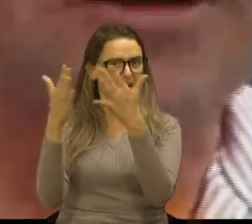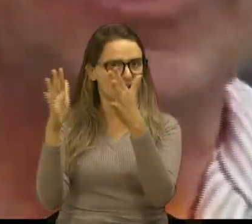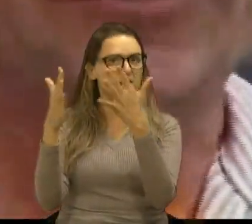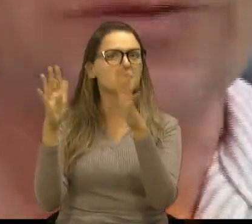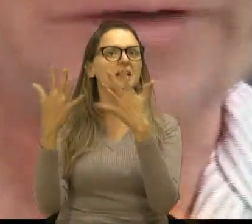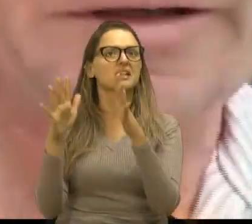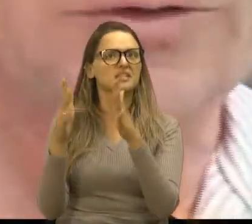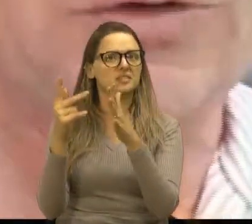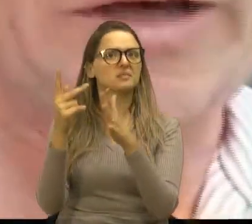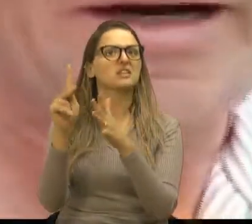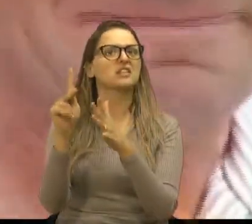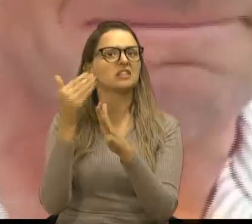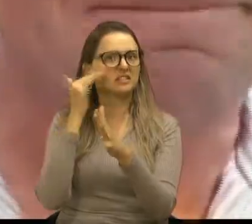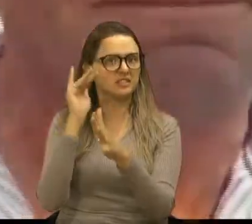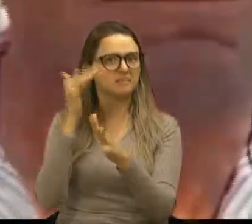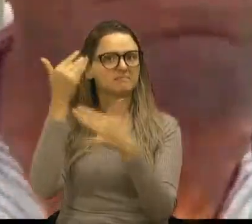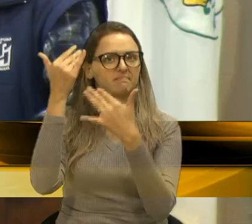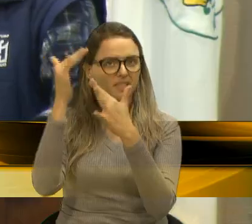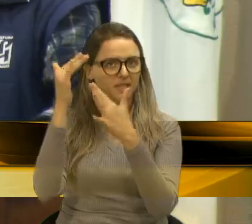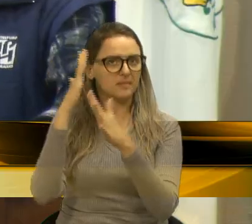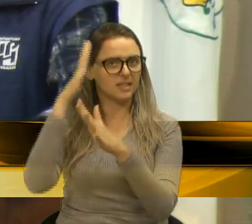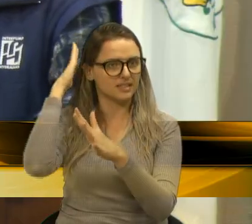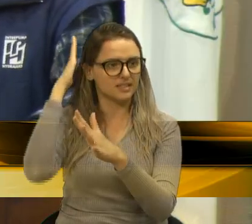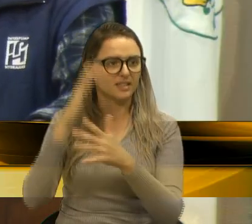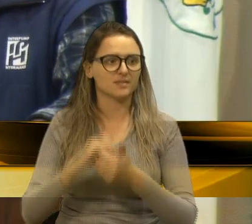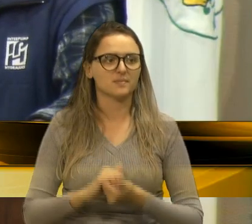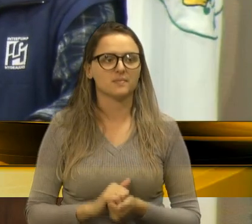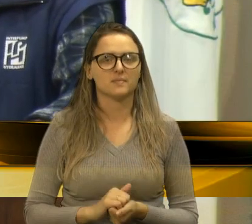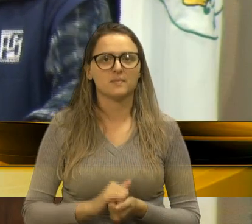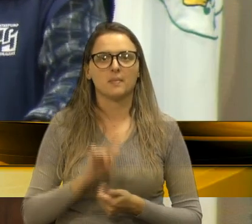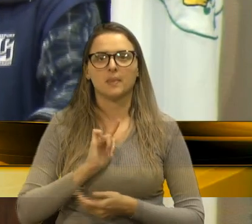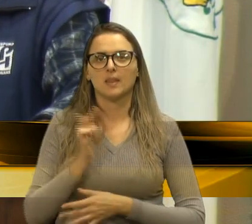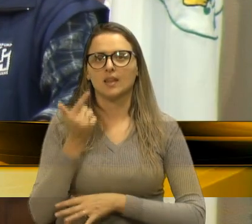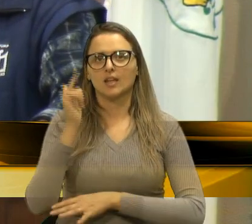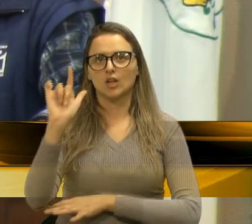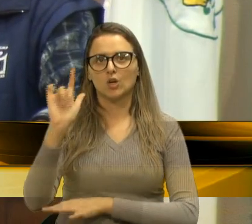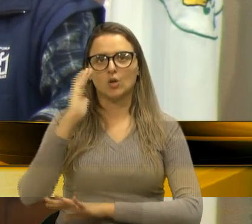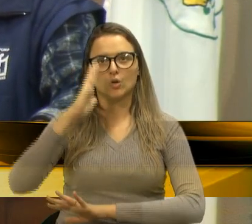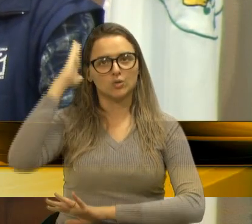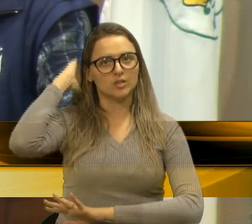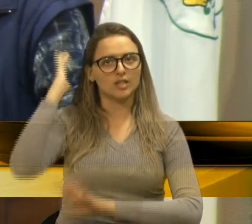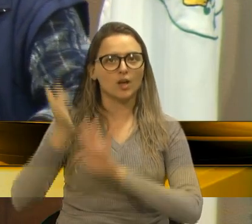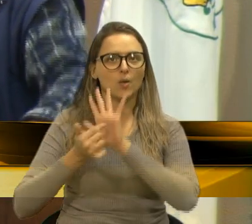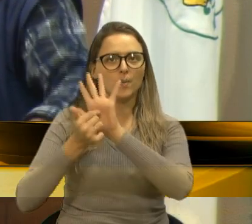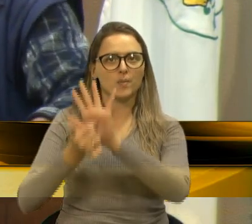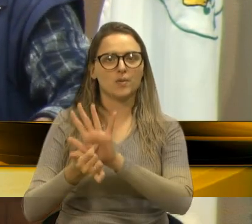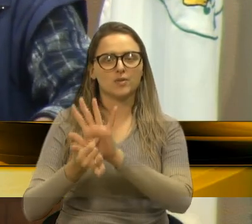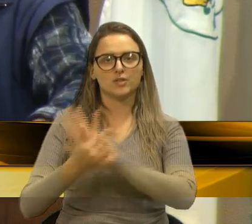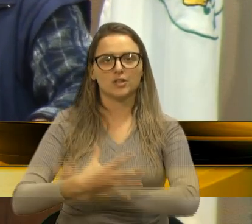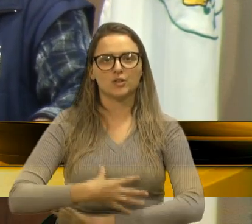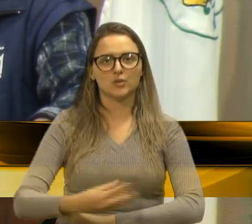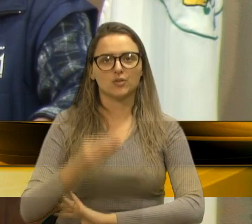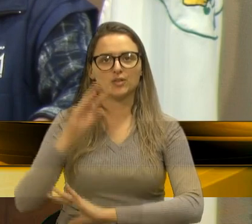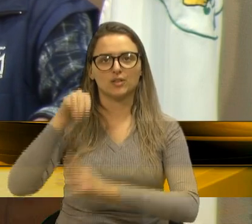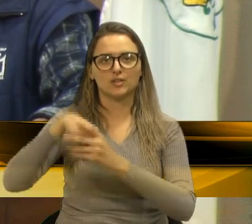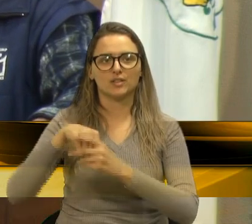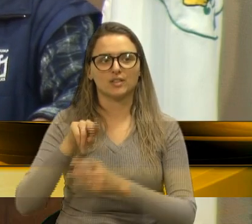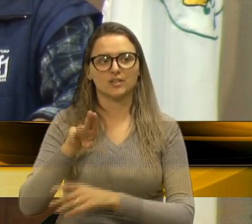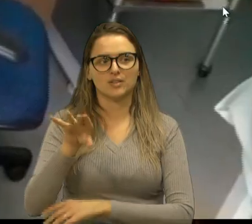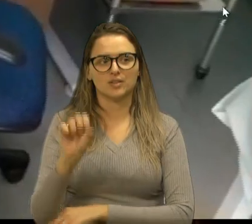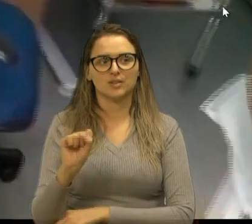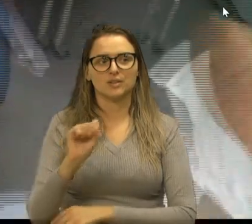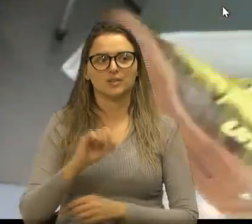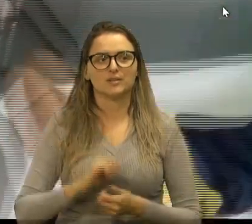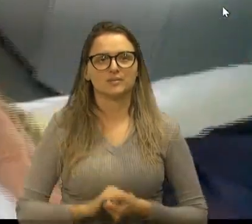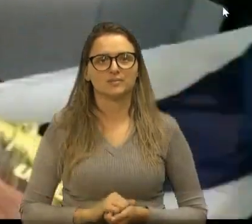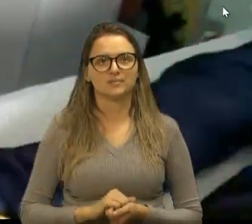atendimento. Valeu, seu Guerra. Ok. E tem um outro videozinho que ele está mostrando o filho dele lá dentro do UBS, ó. Que é importante